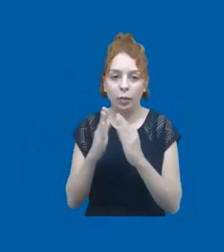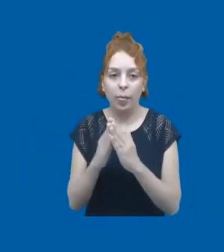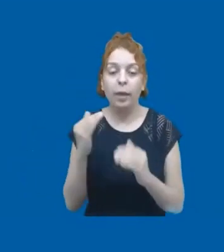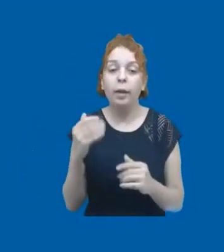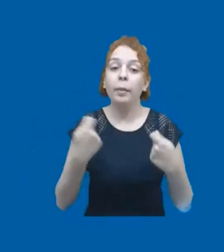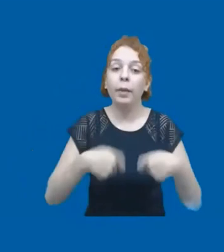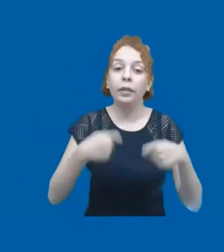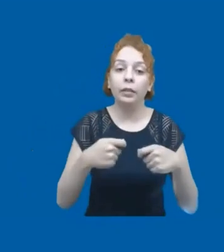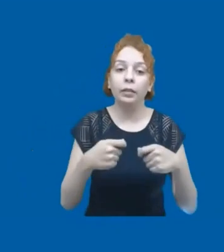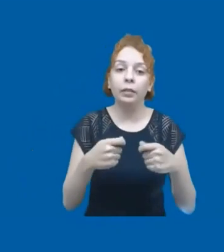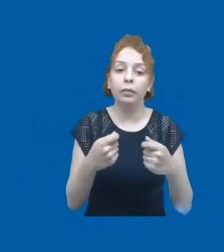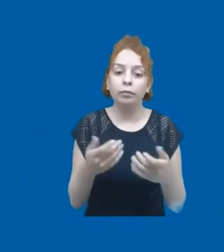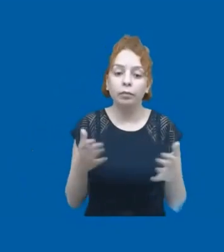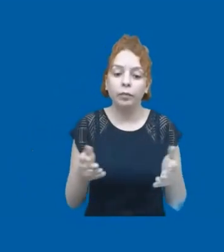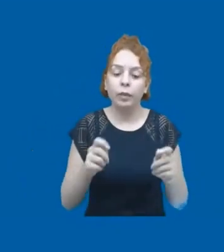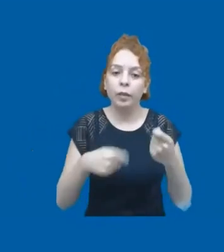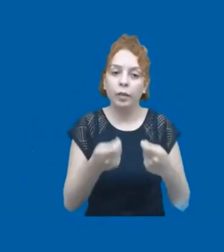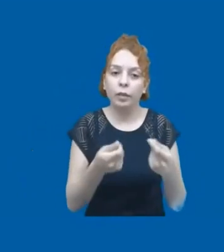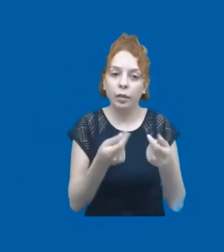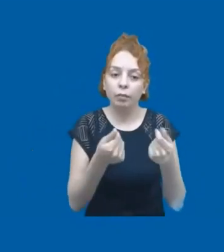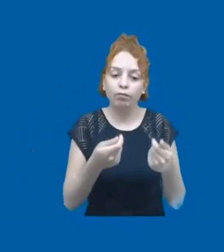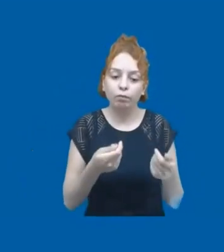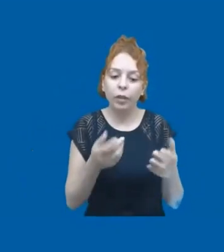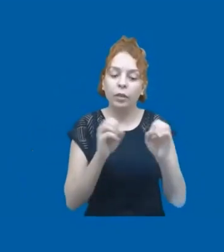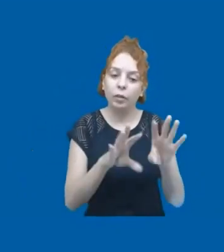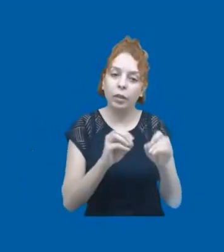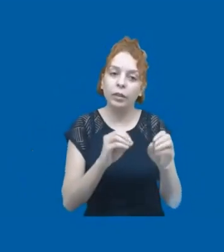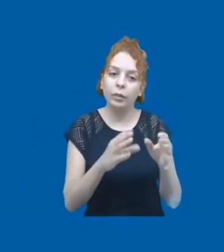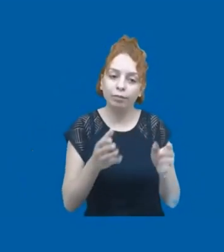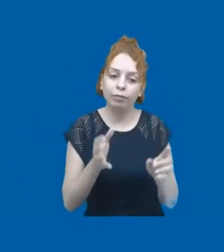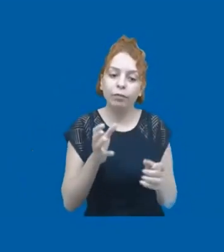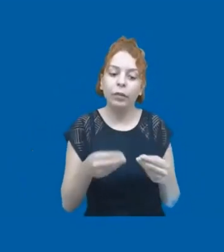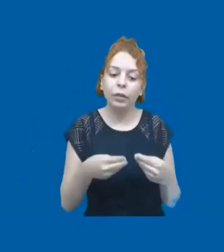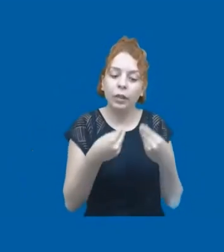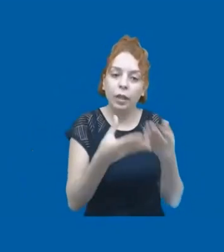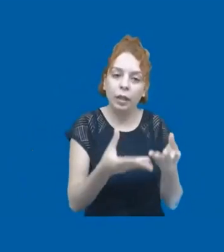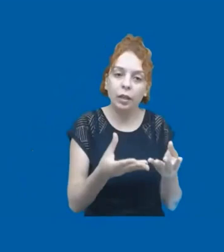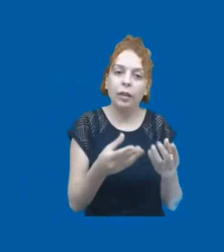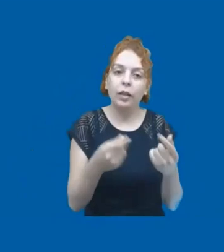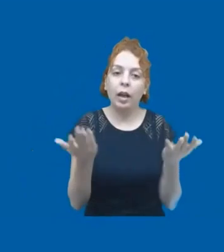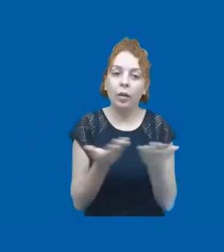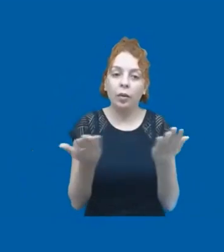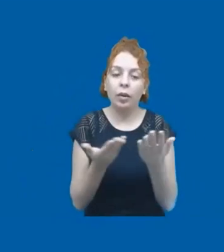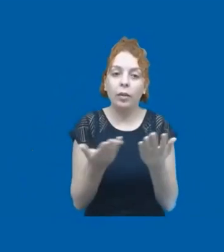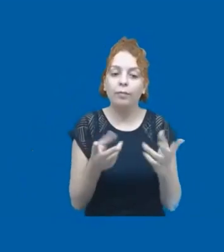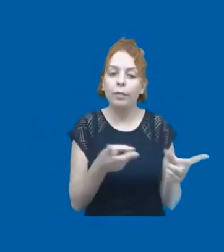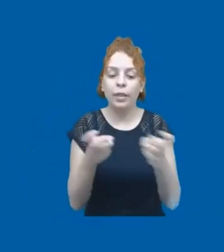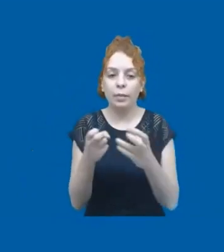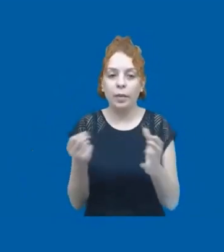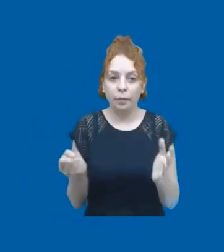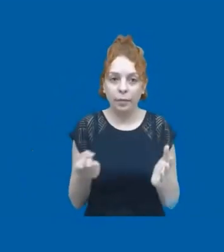preciso aumentar o investimento em educação, essa é uma tecla que a gente sempre bate, né, mas que vai ser mais visível agora, nesse momento,